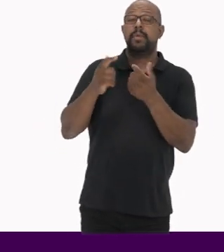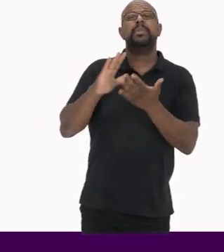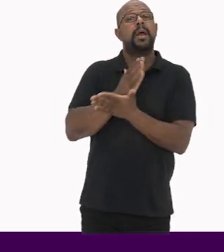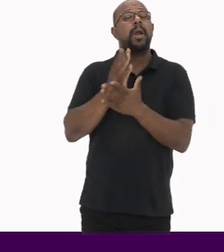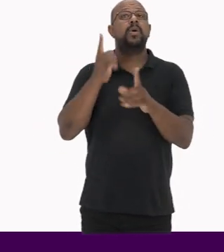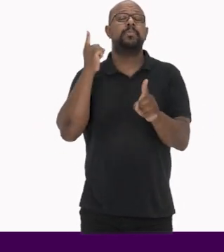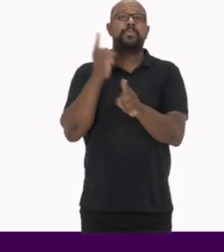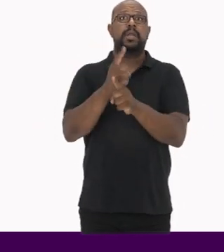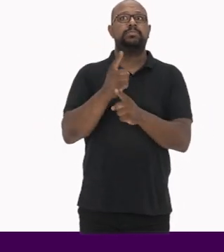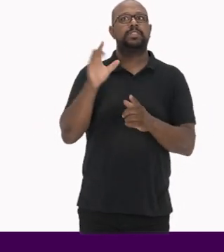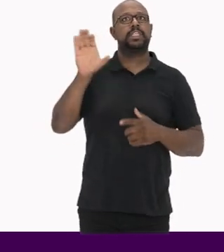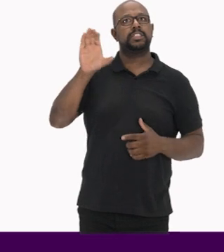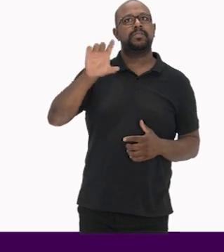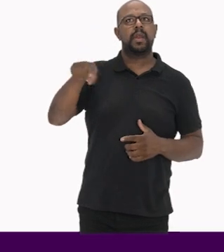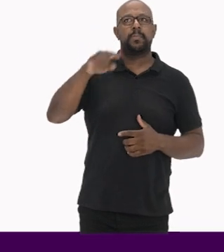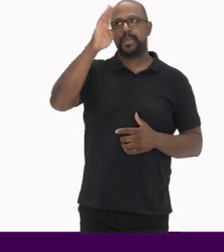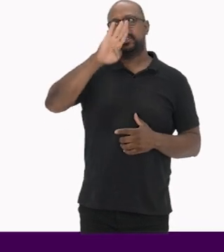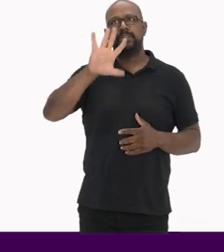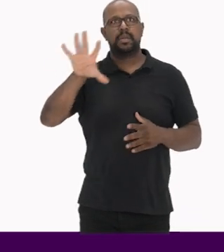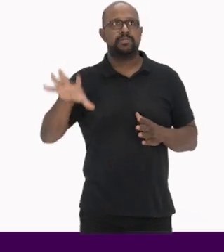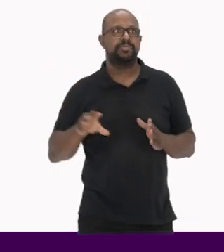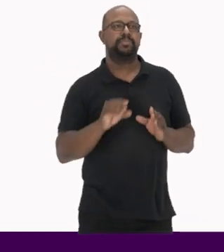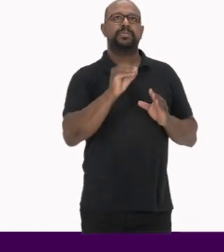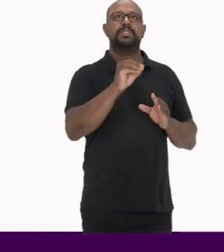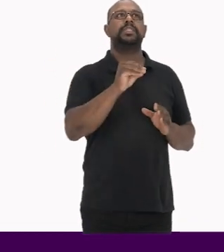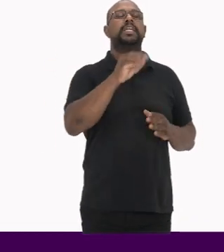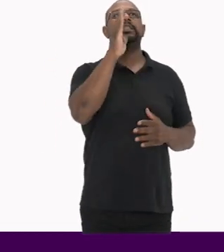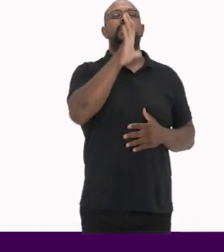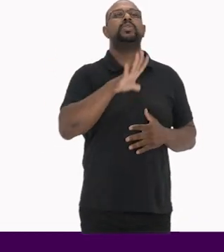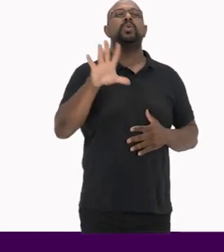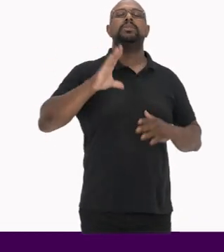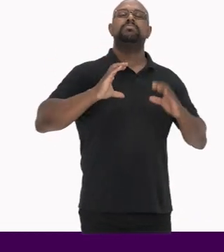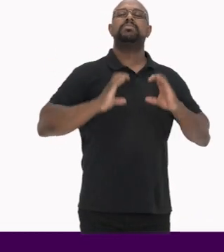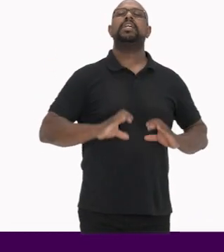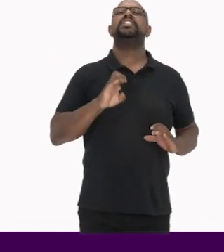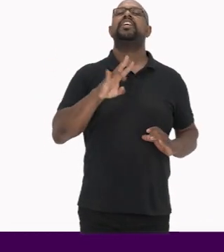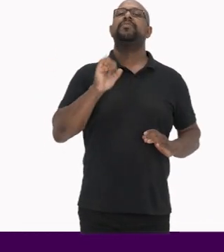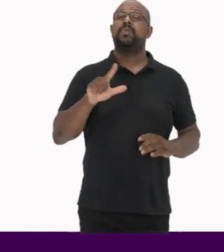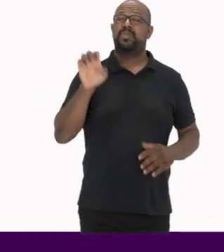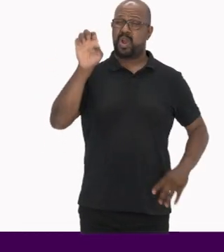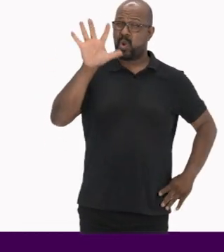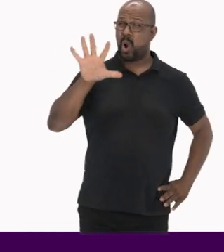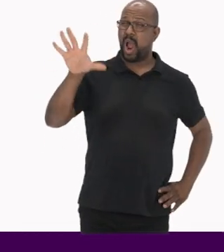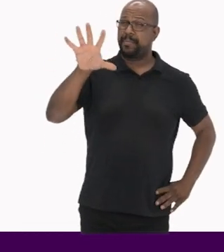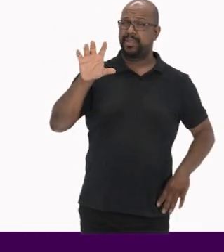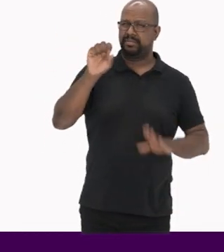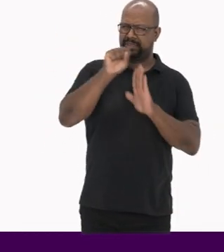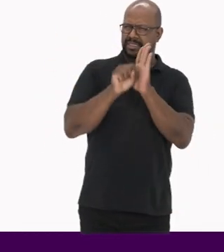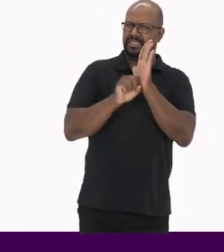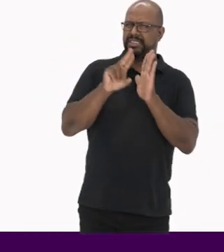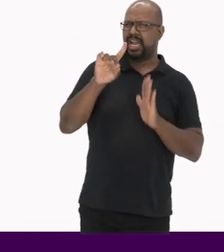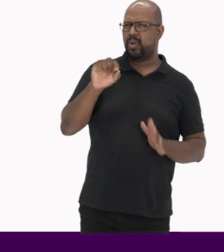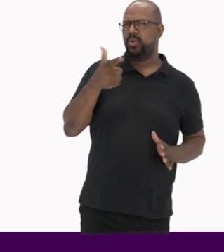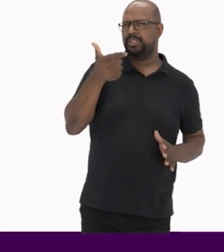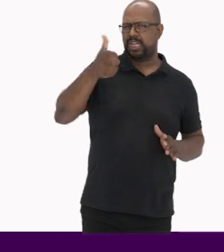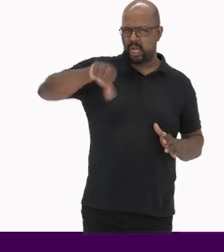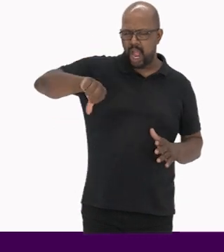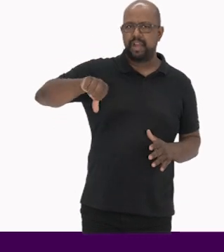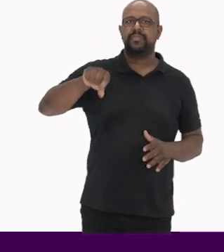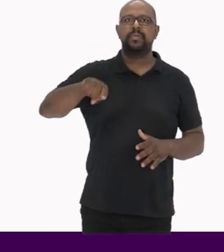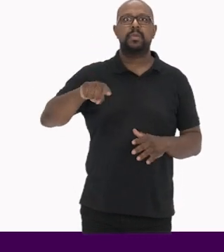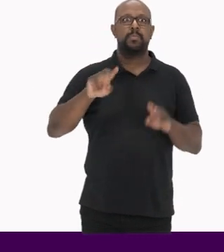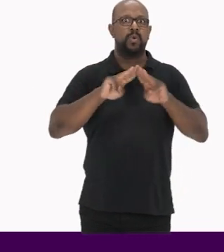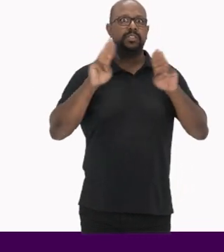científicas que incluíam o Brasil no rol das nações civilizadas Na Europa do século XIX, os grandes museus